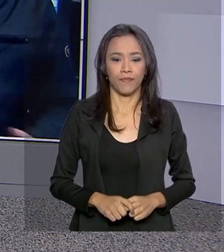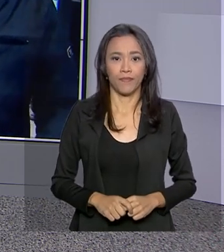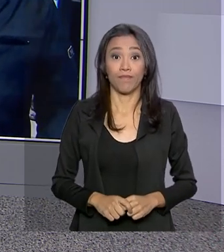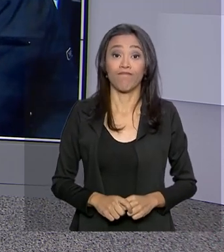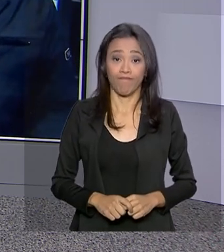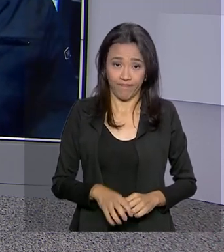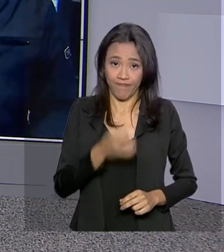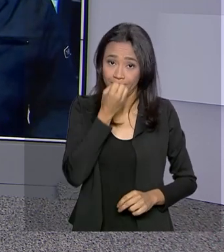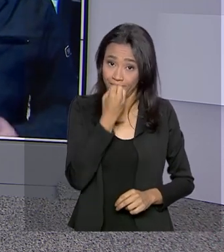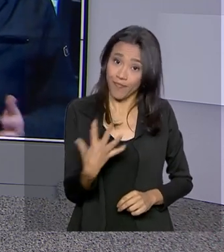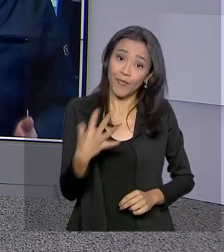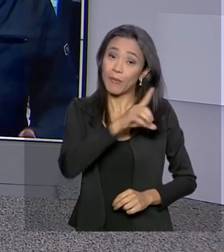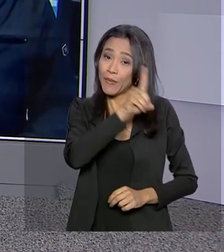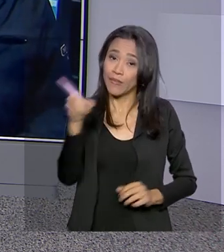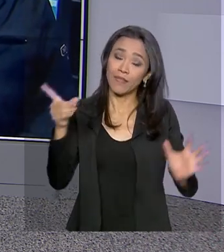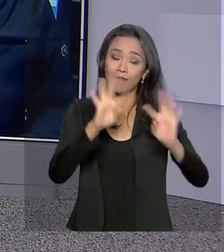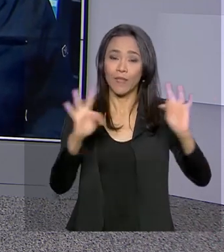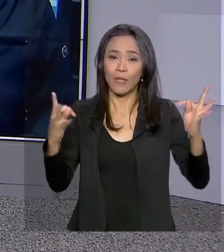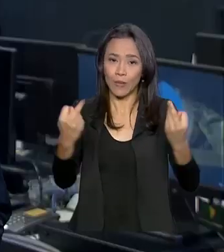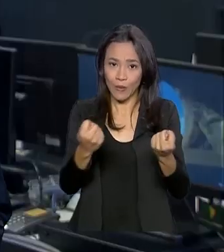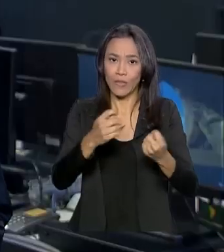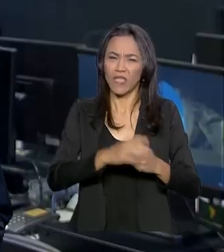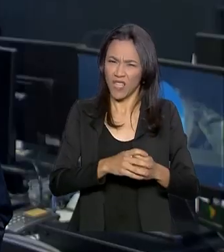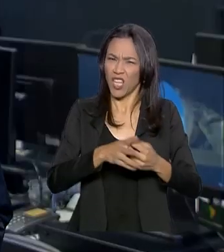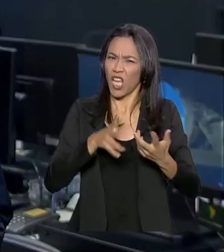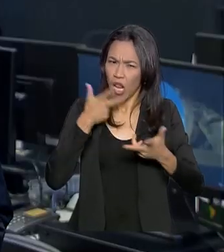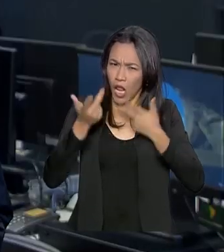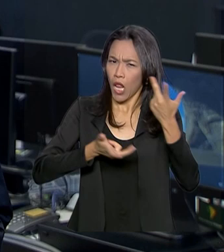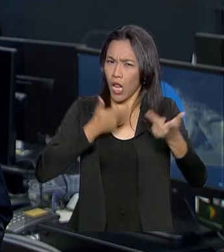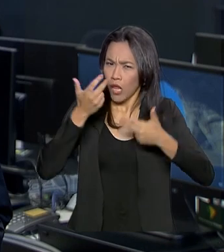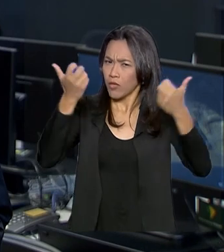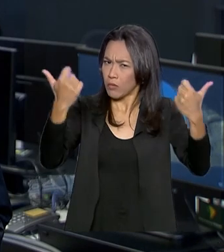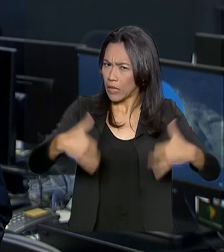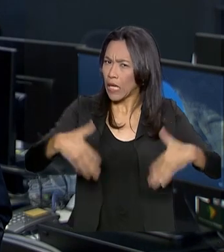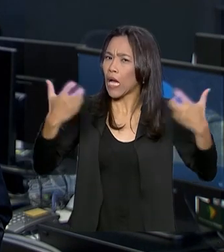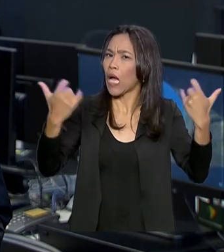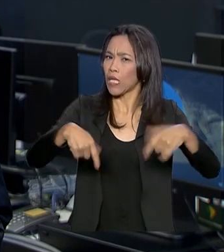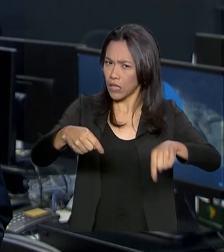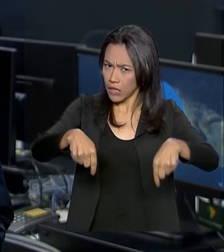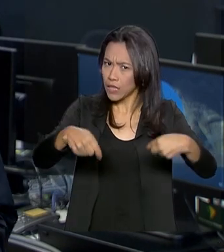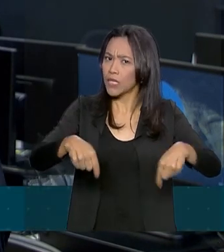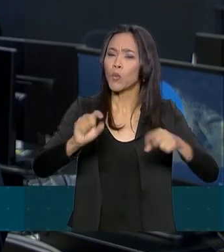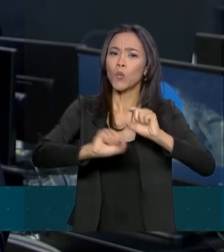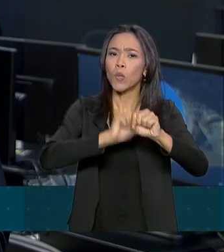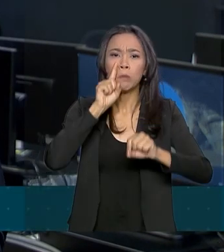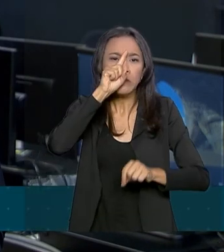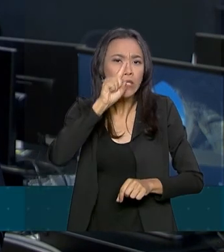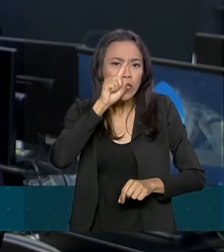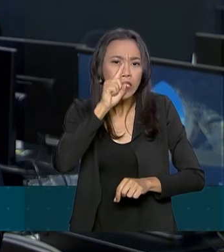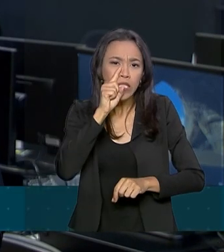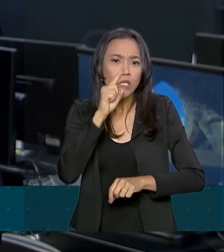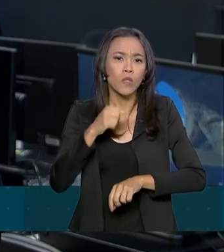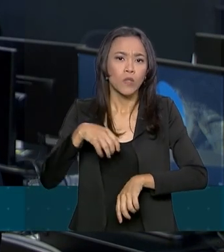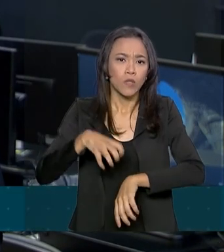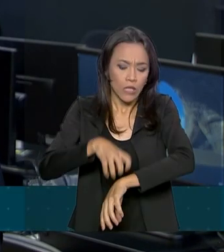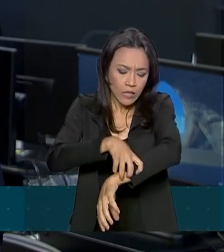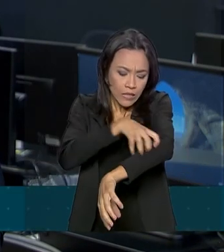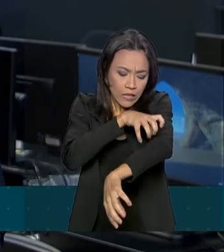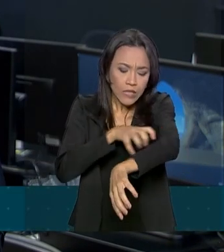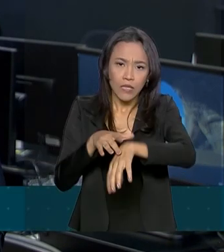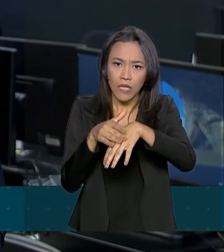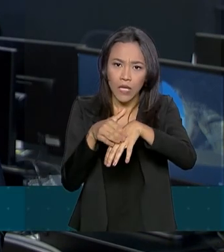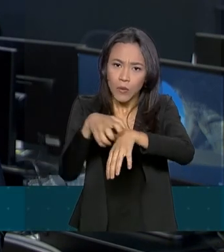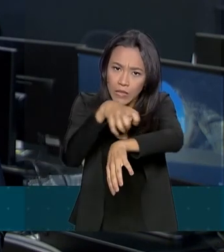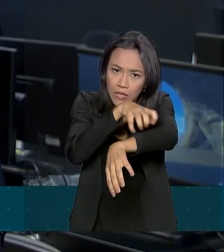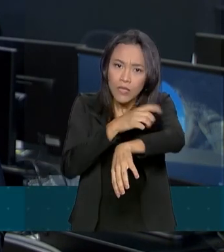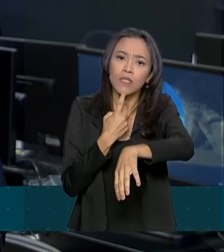Bom dia, Renata. Bom dia a todos. A gente tem falado bastante aqui no Brasil em dia sobre os riscos do sarampo e a importância da vacinação para